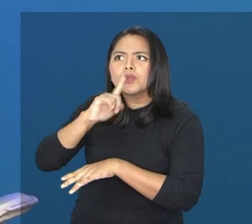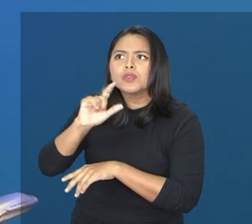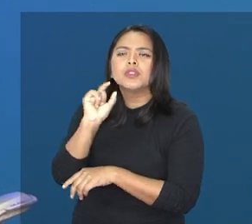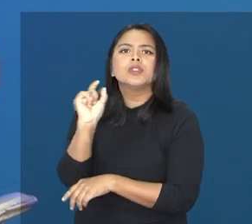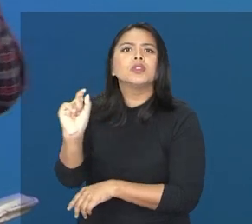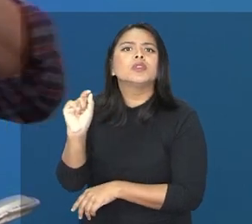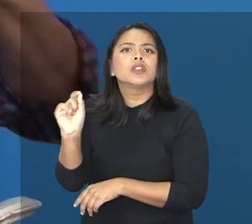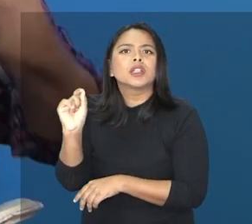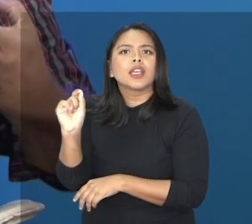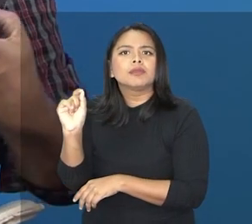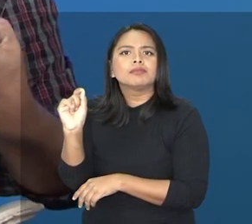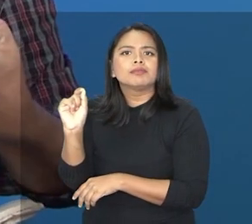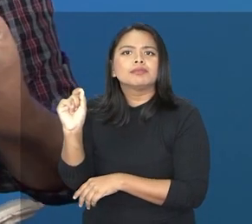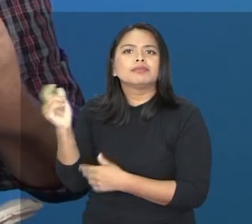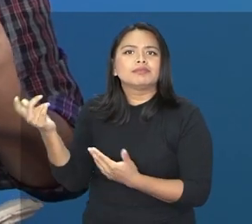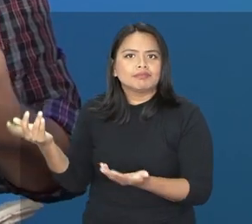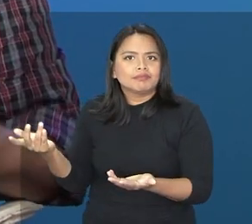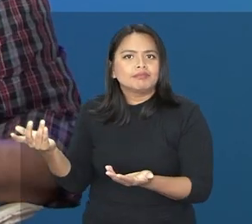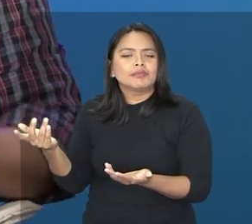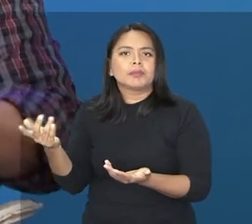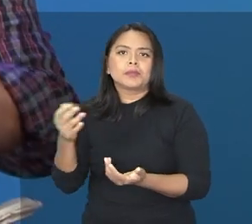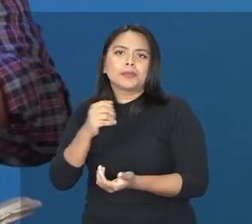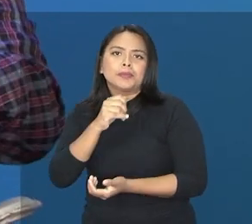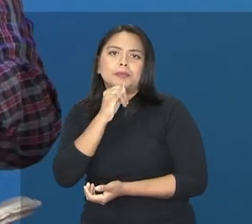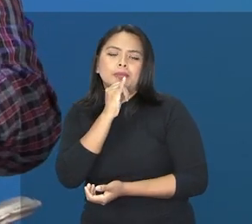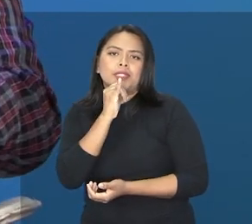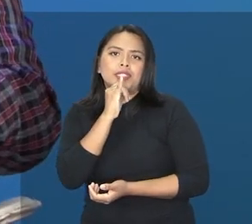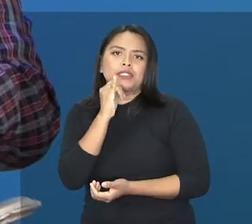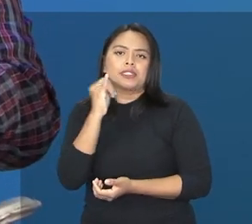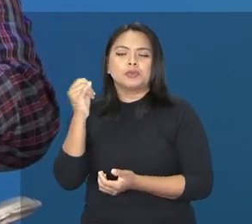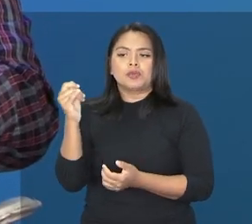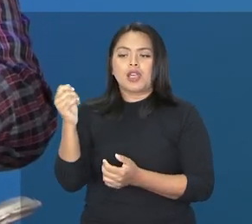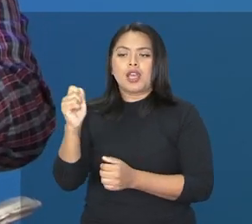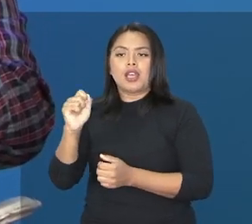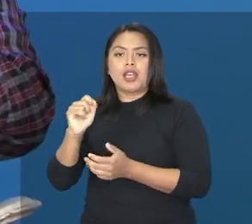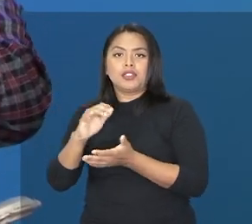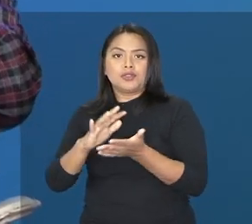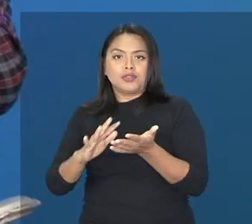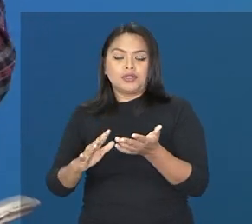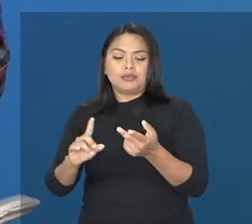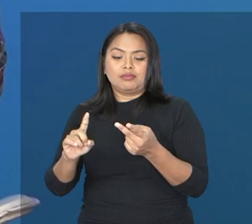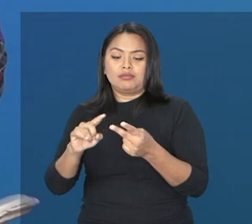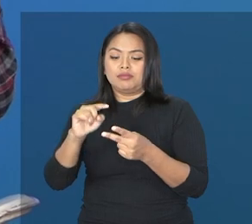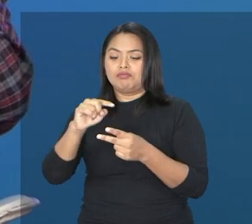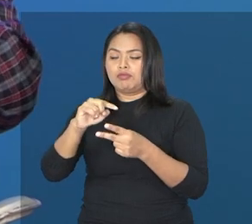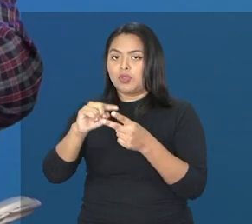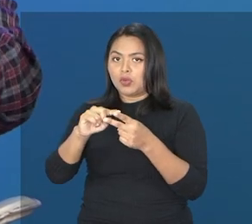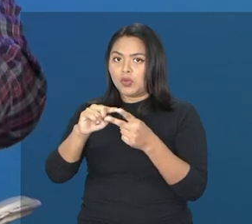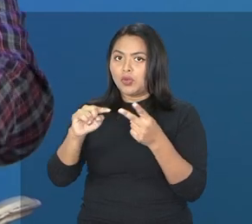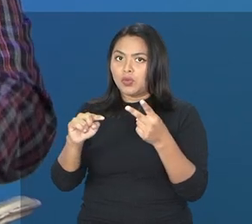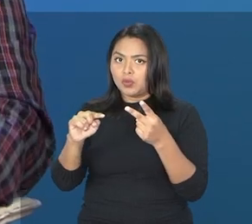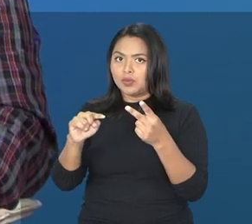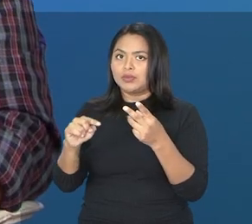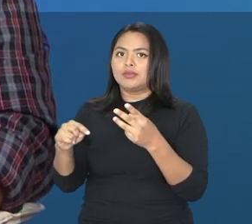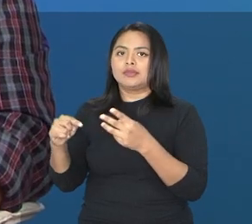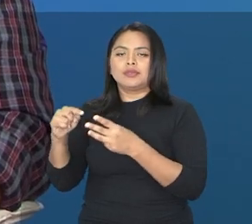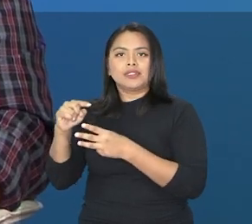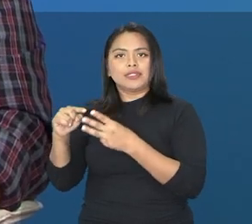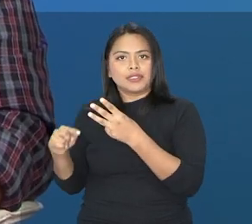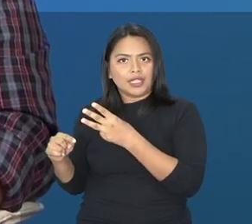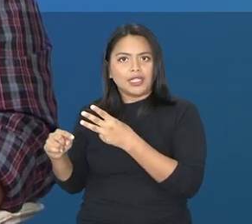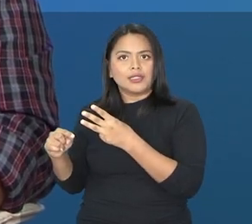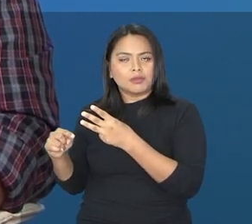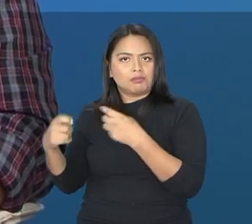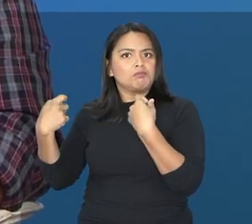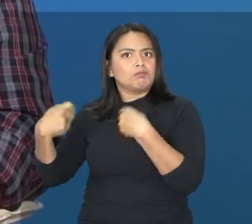com o conhecimento que têm. Então, na atividade do tipo 2 e 3, ele tem necessariamente